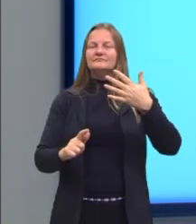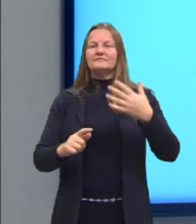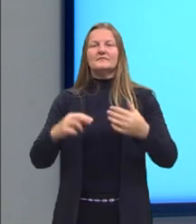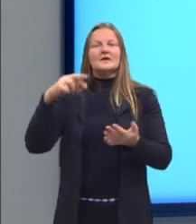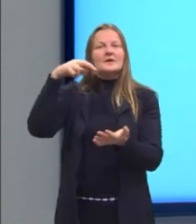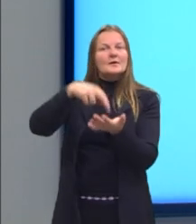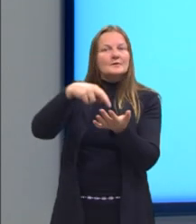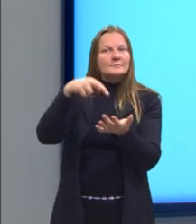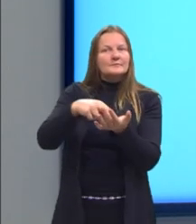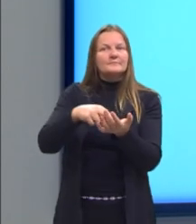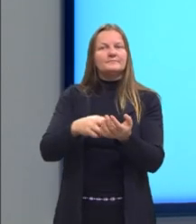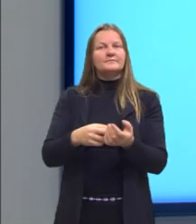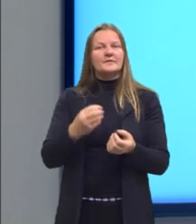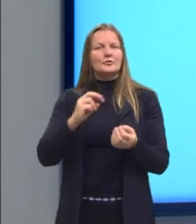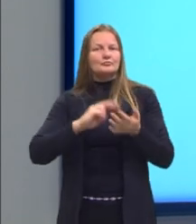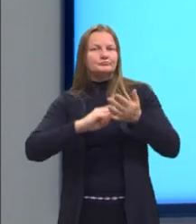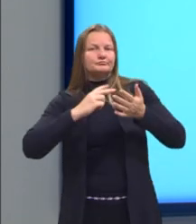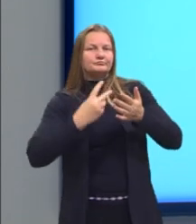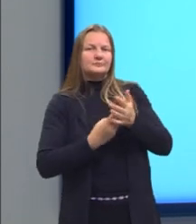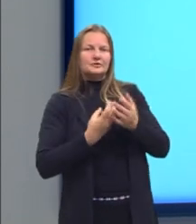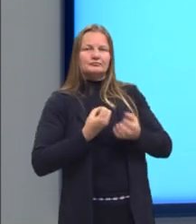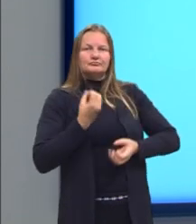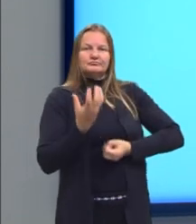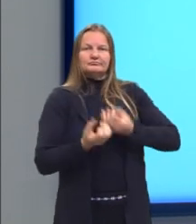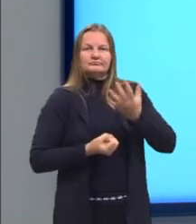de significado.